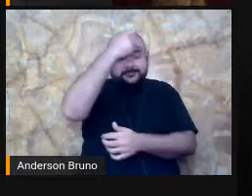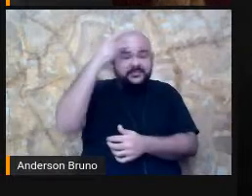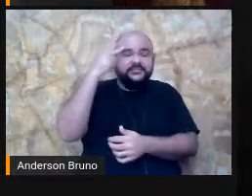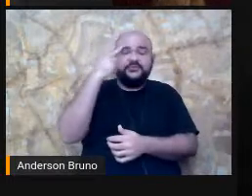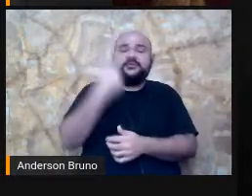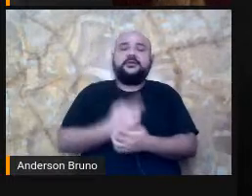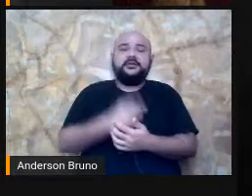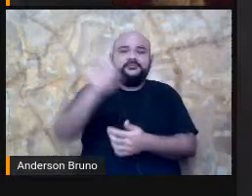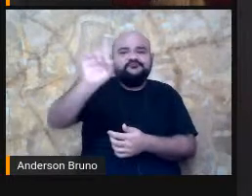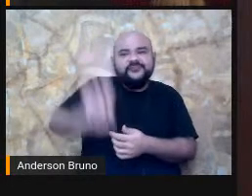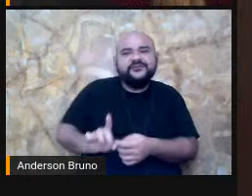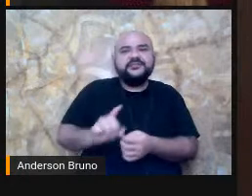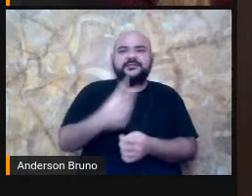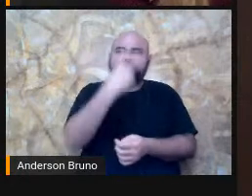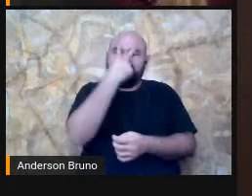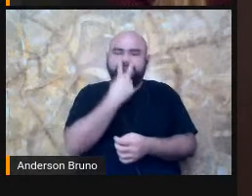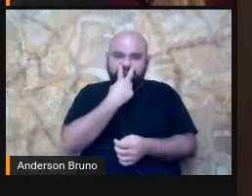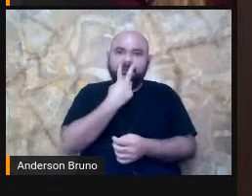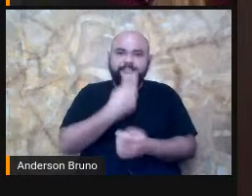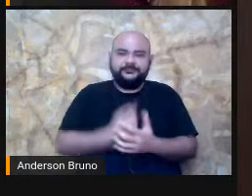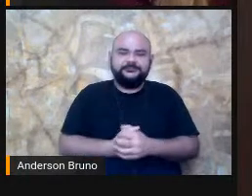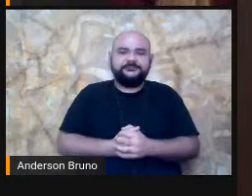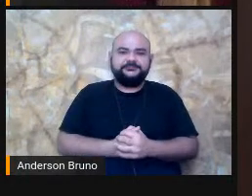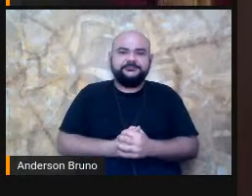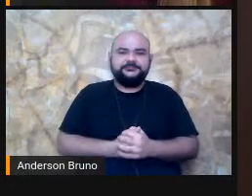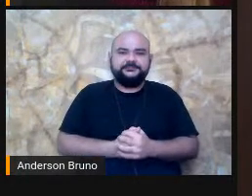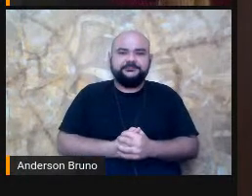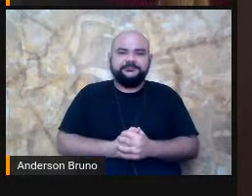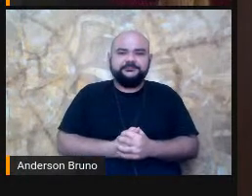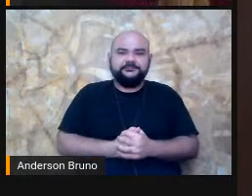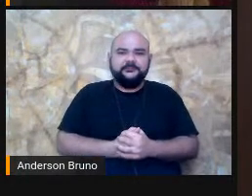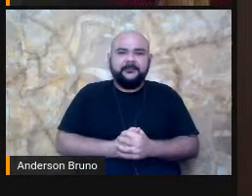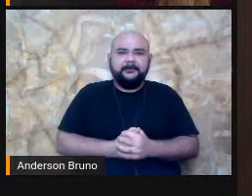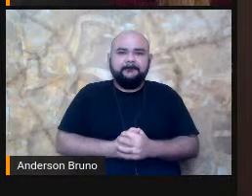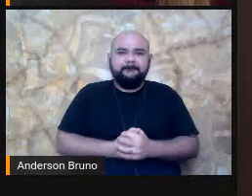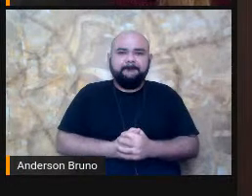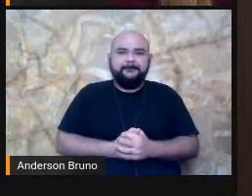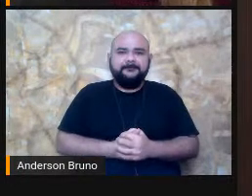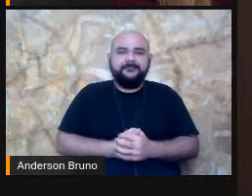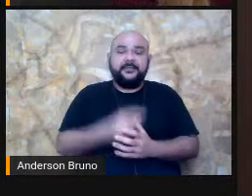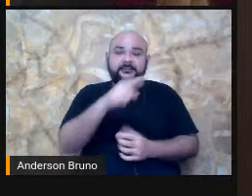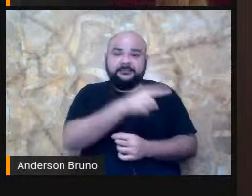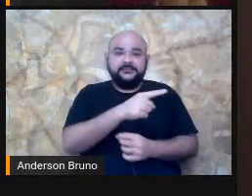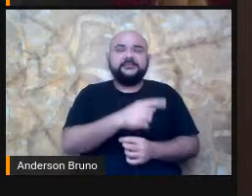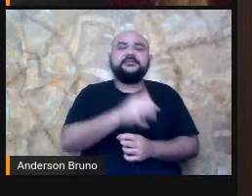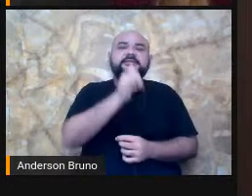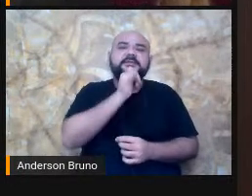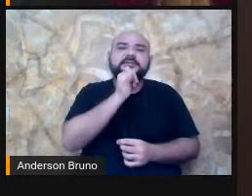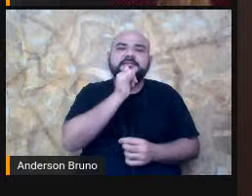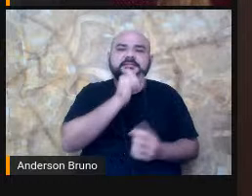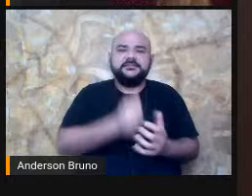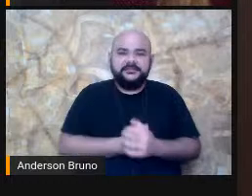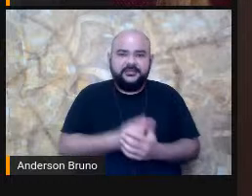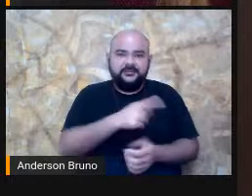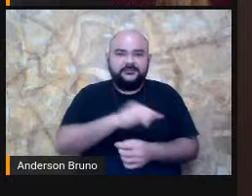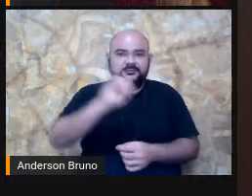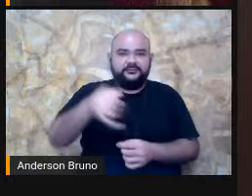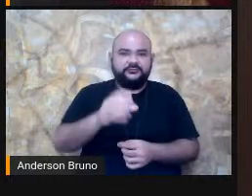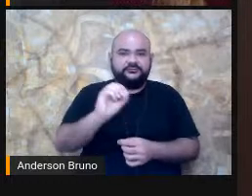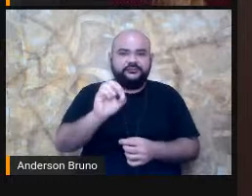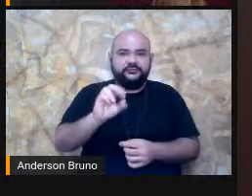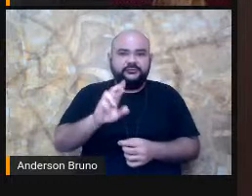deficiência visual. E aí, a gente tem um exemplo aí, o Jorge Luiz Borges, escritor